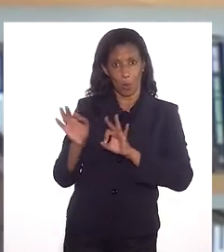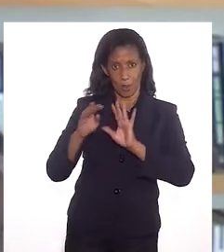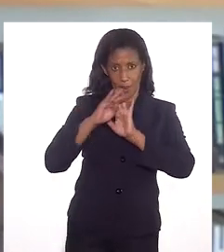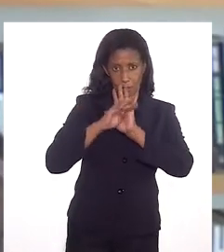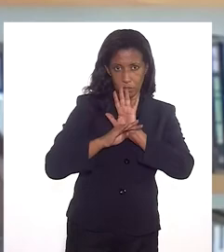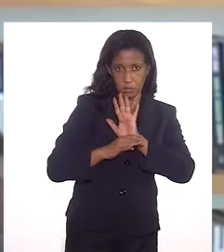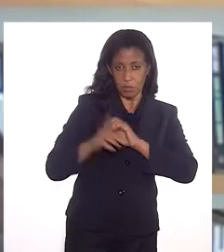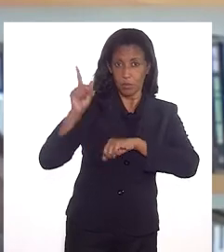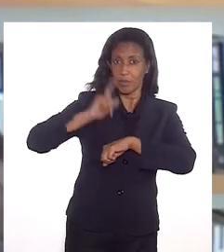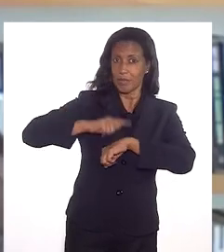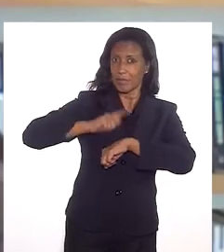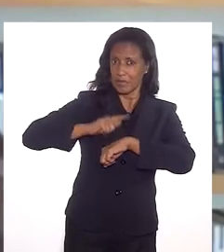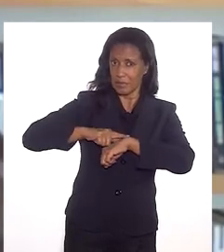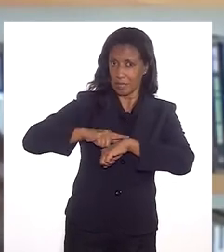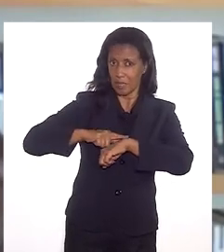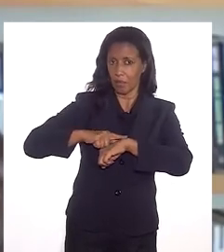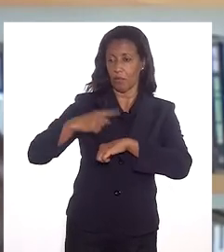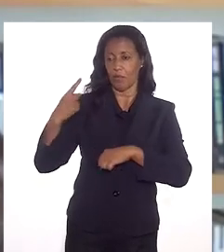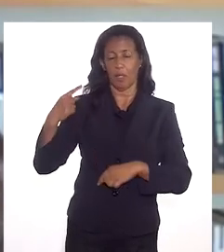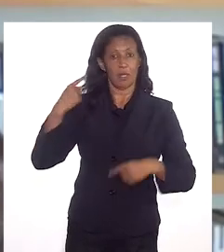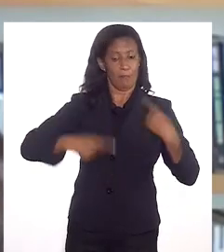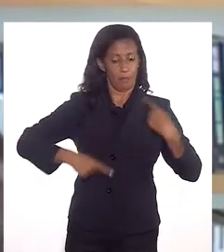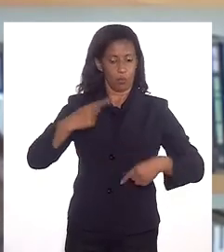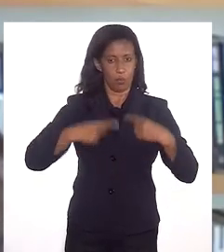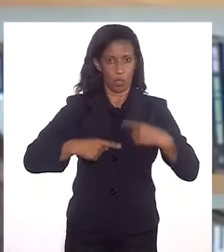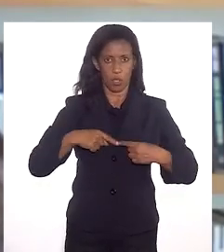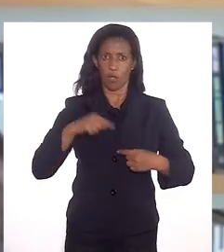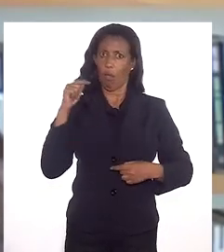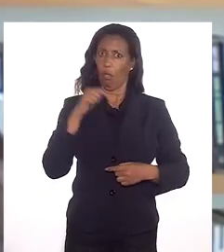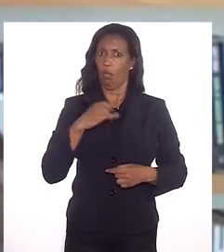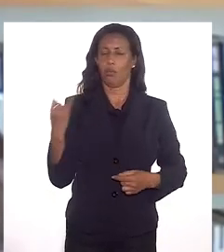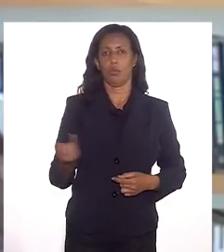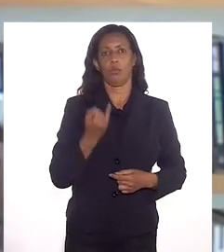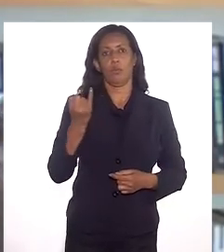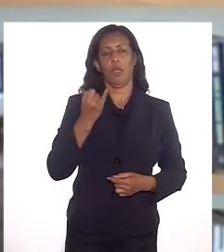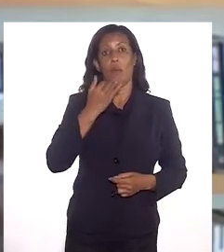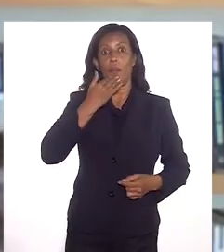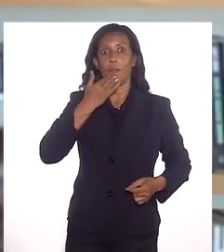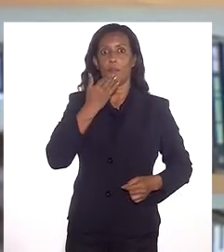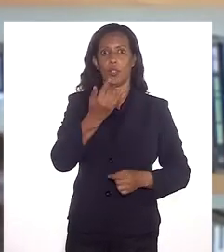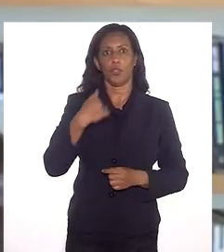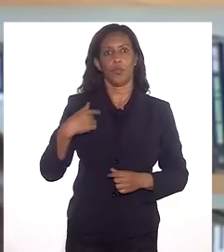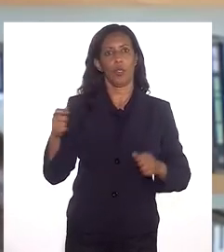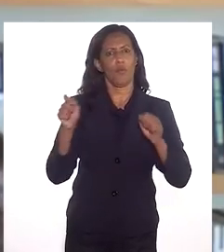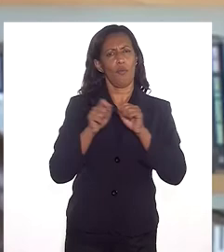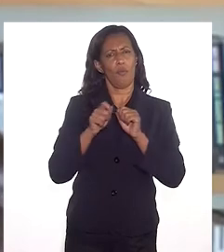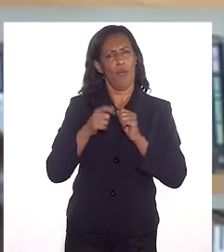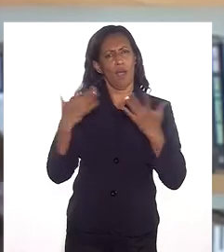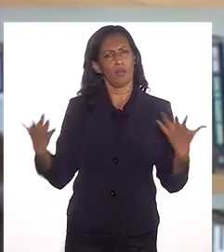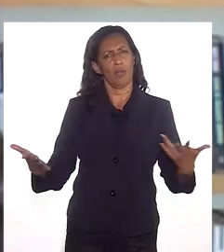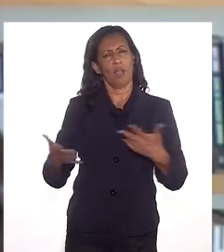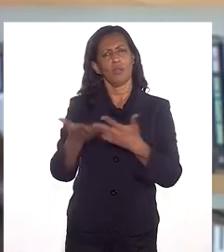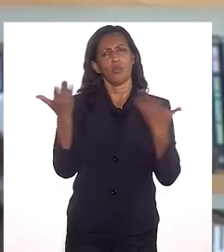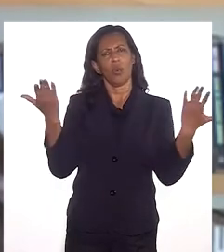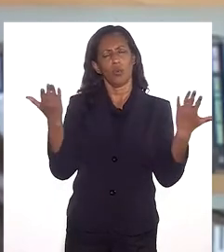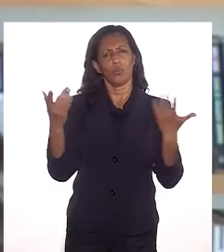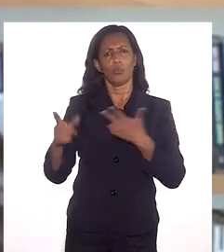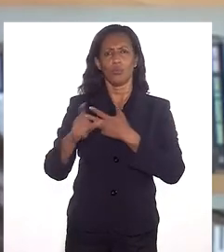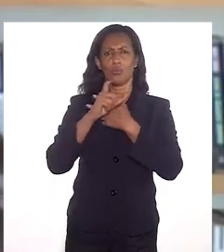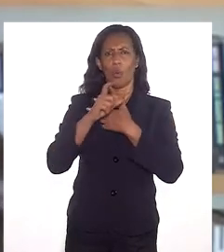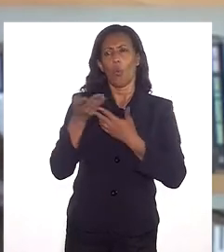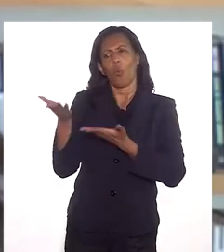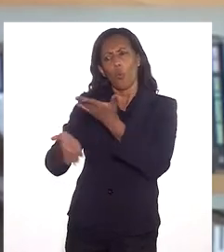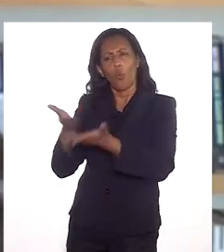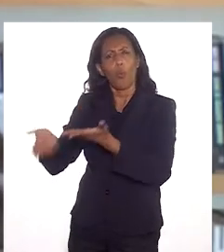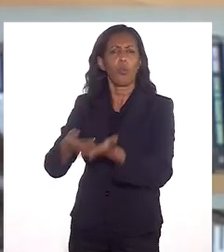Programar esse tempo, dando efetividade a essas políticas, é fundamental. Isso é um apelo que eu faço aos executivos